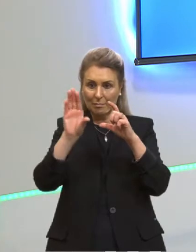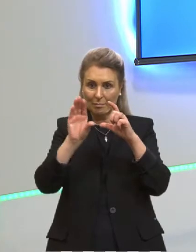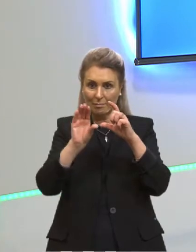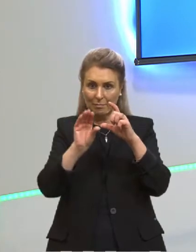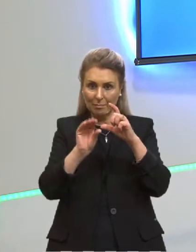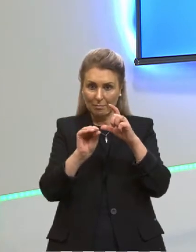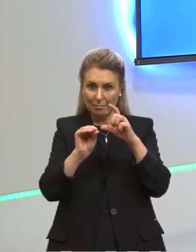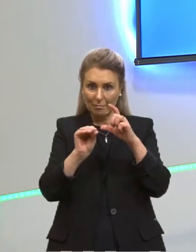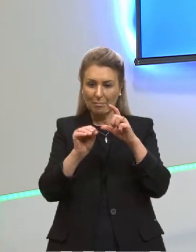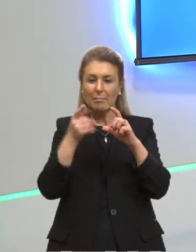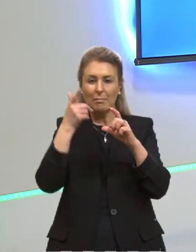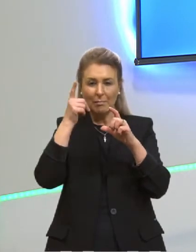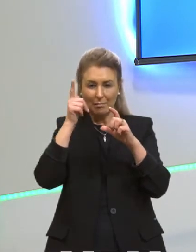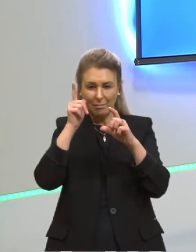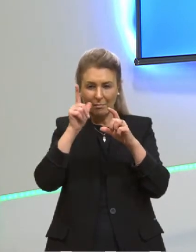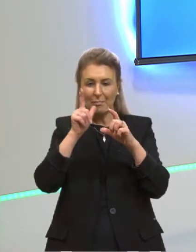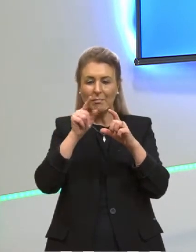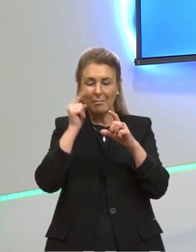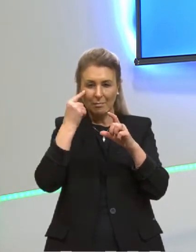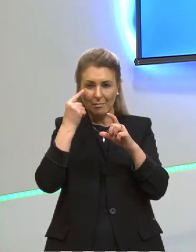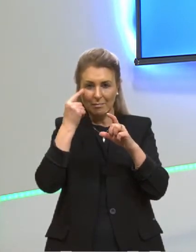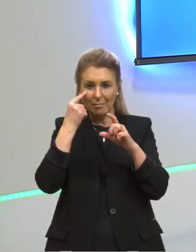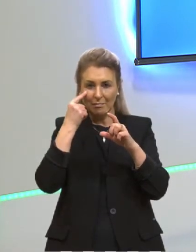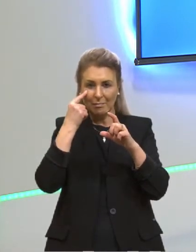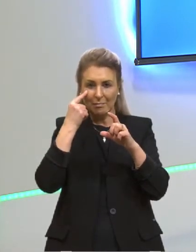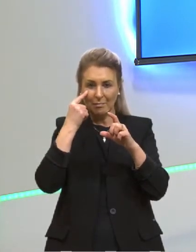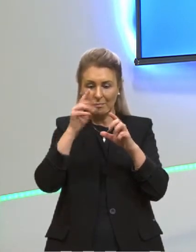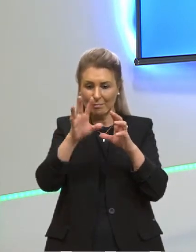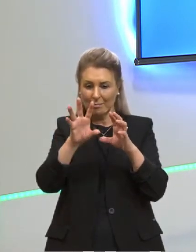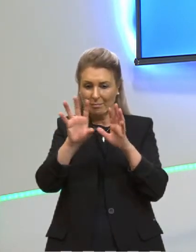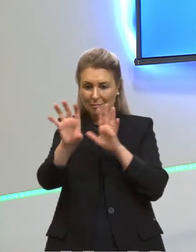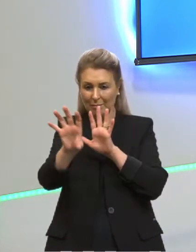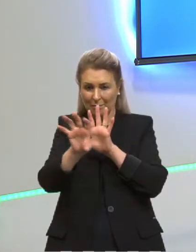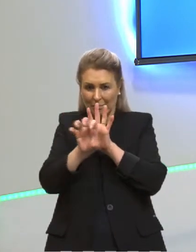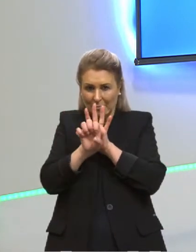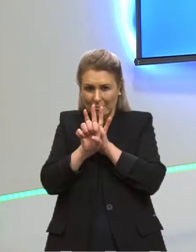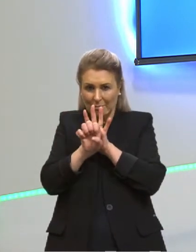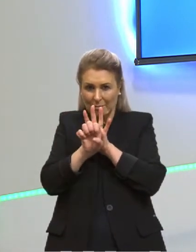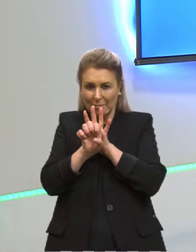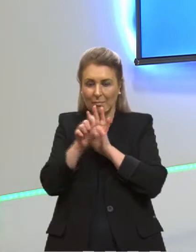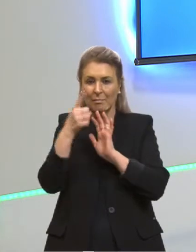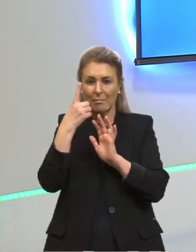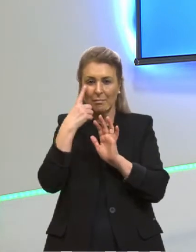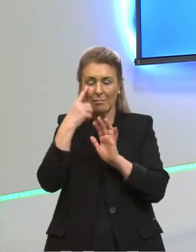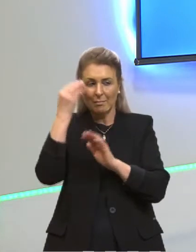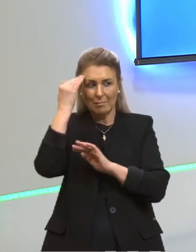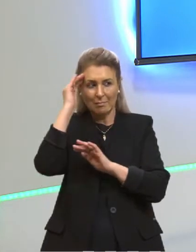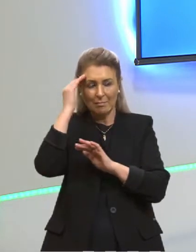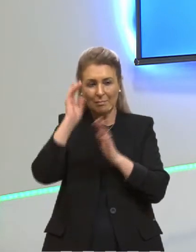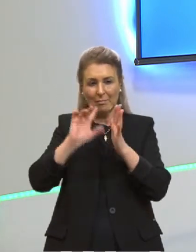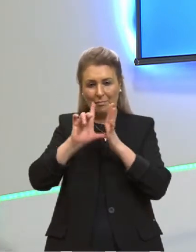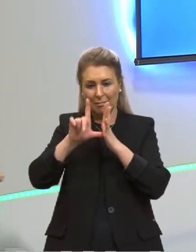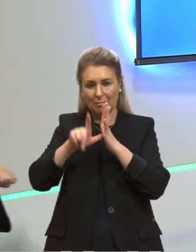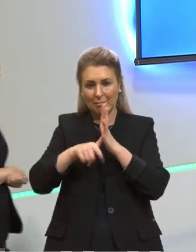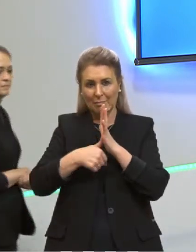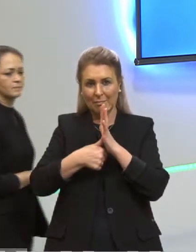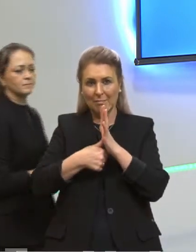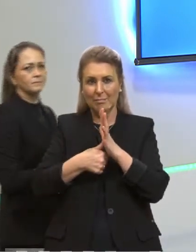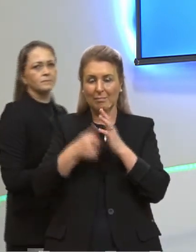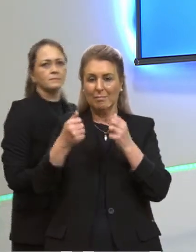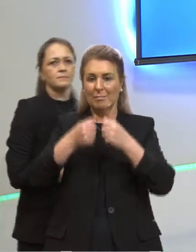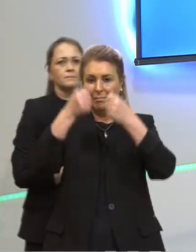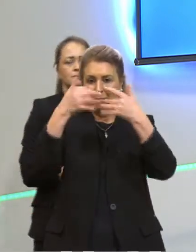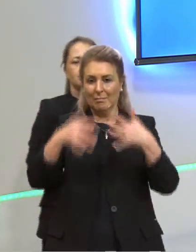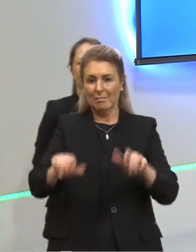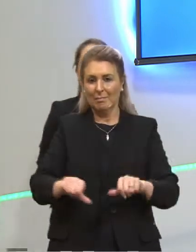enxerga essa luz. Porque daí é um atraso de frames e você consegue enxergar. Então só para a gente entender, depois eu vou dar mais